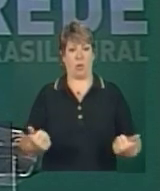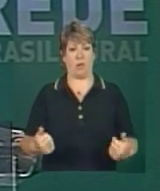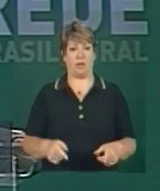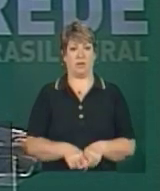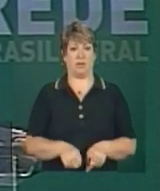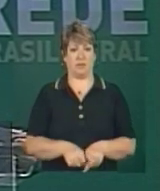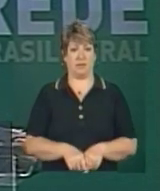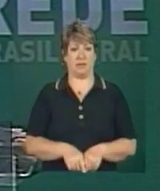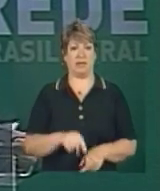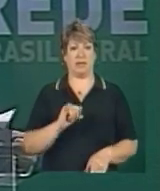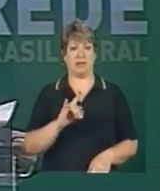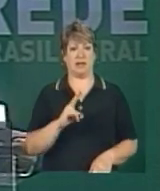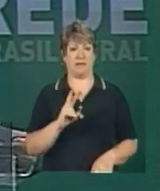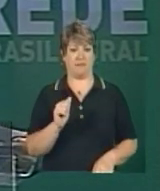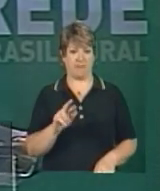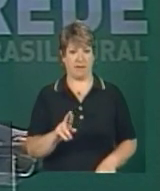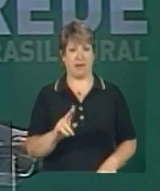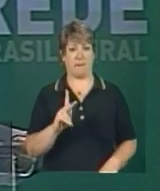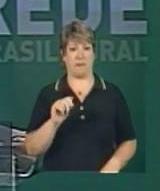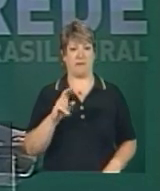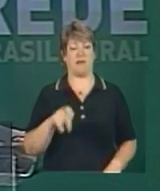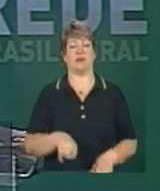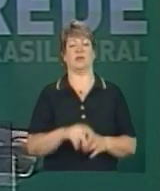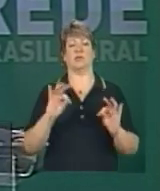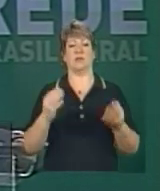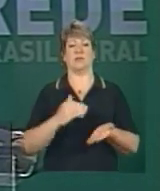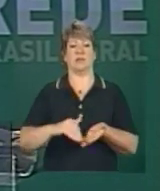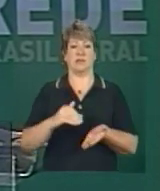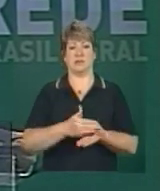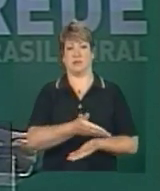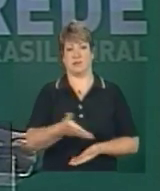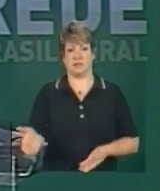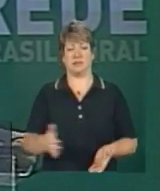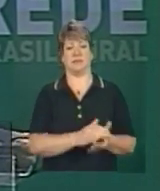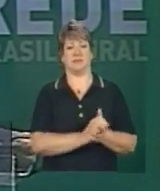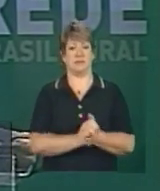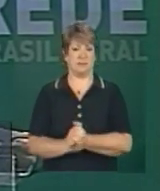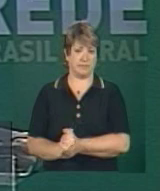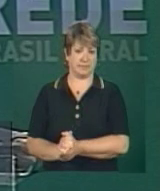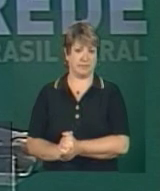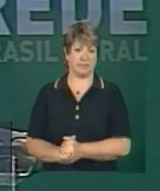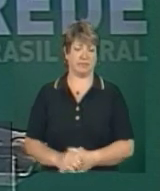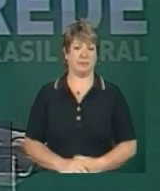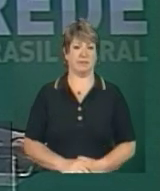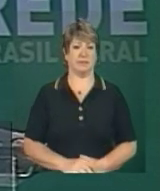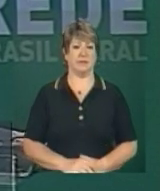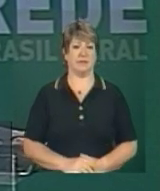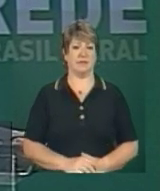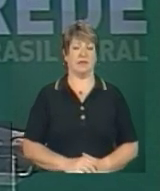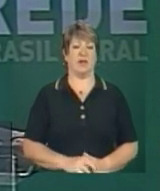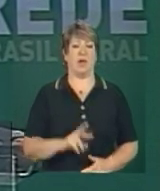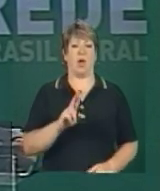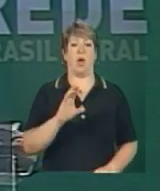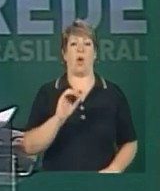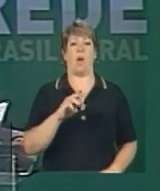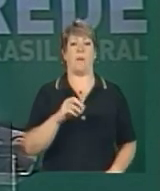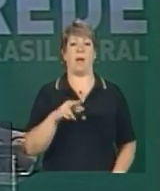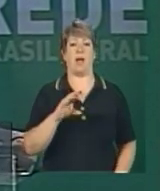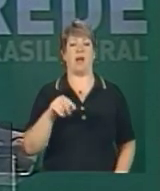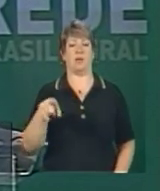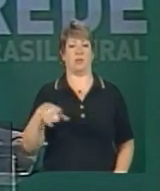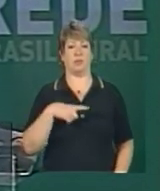Ivar Parvan, e em seu nome, todos os demais secretários estaduais aqui presentes, Romário Rosseto,